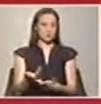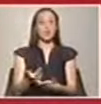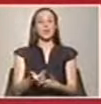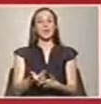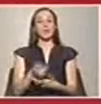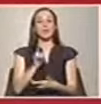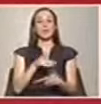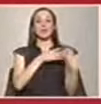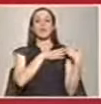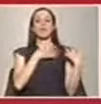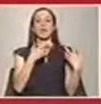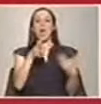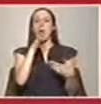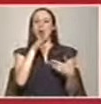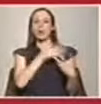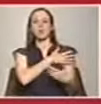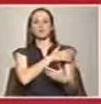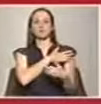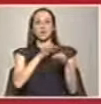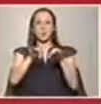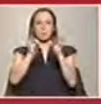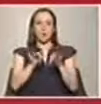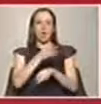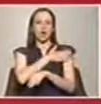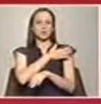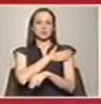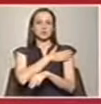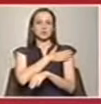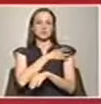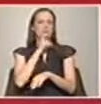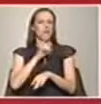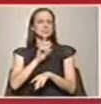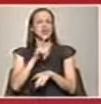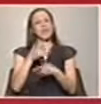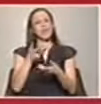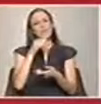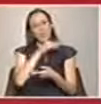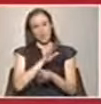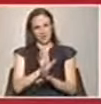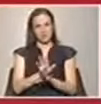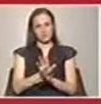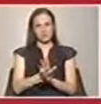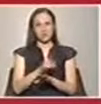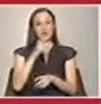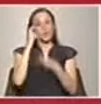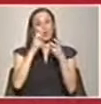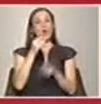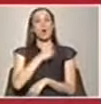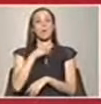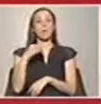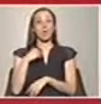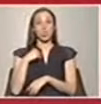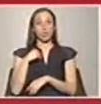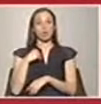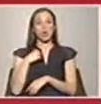pôr compressas frescas, em água fresca, não é água gelada, mas água fresca para arrefecer a pele e procurar um médico caso seja